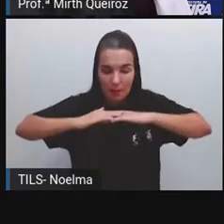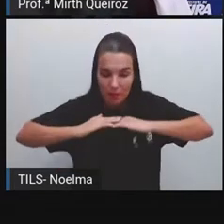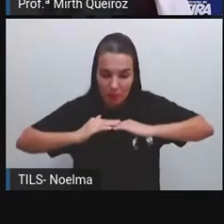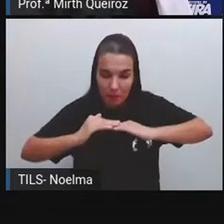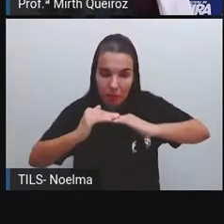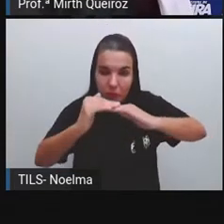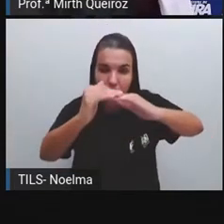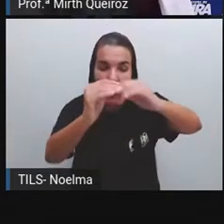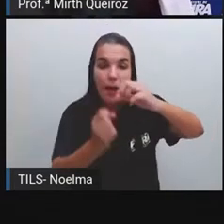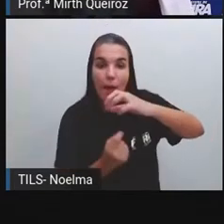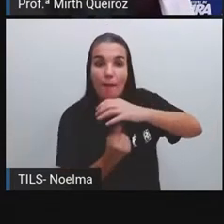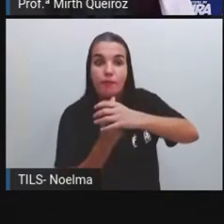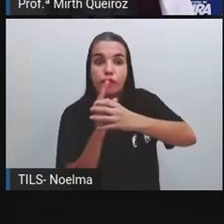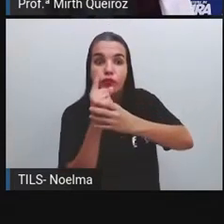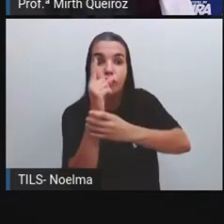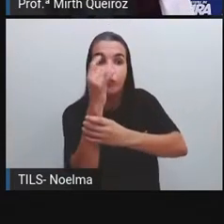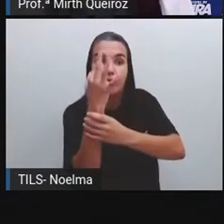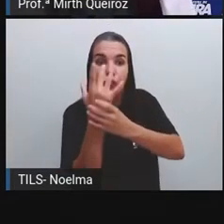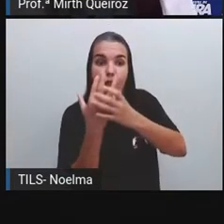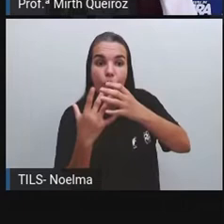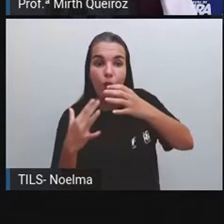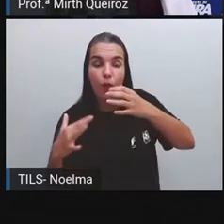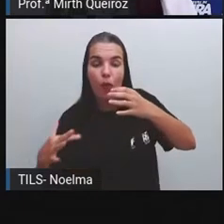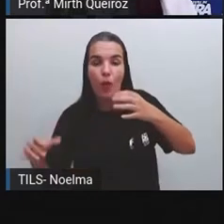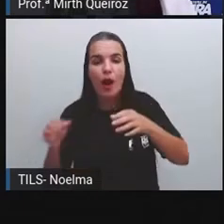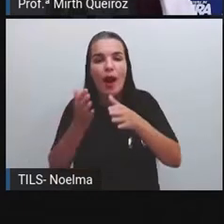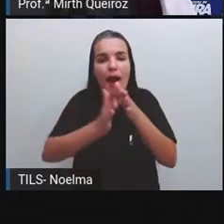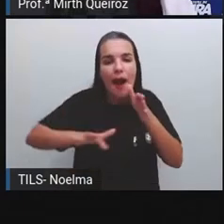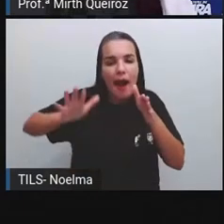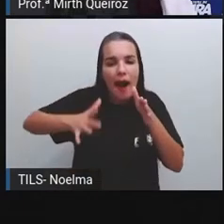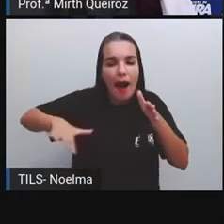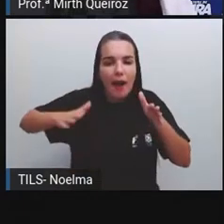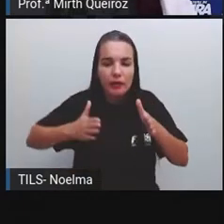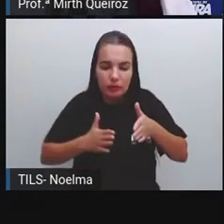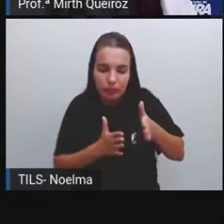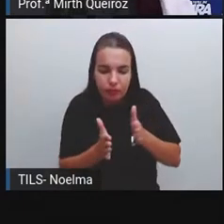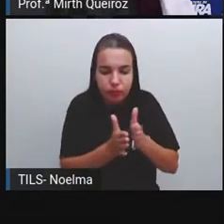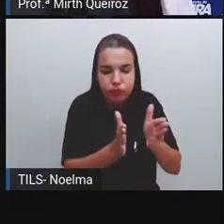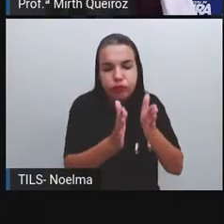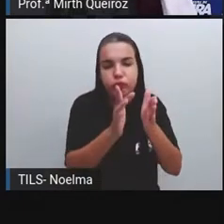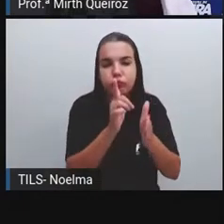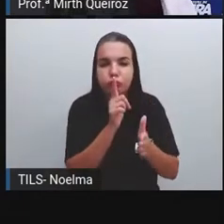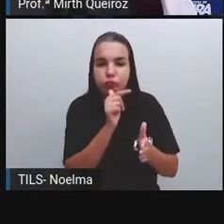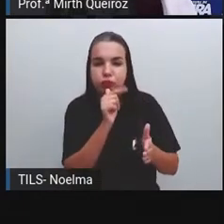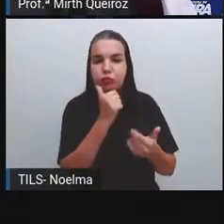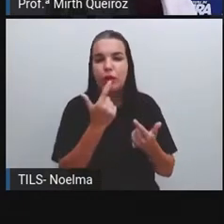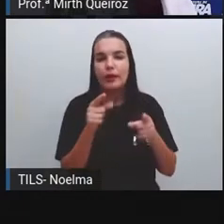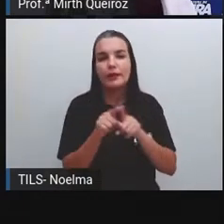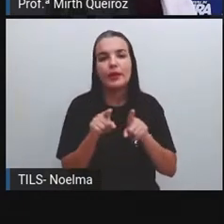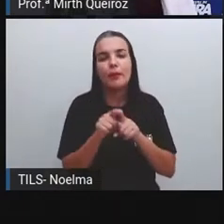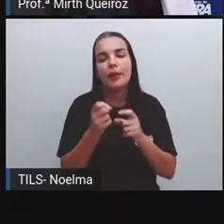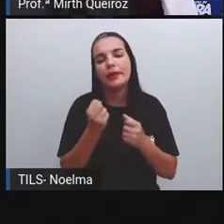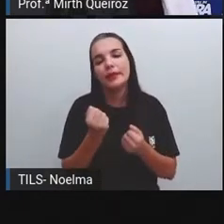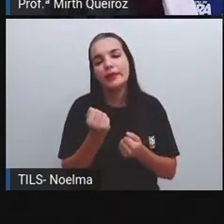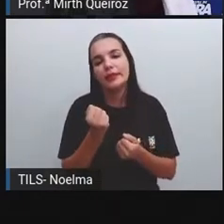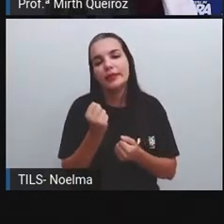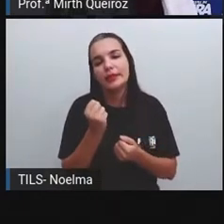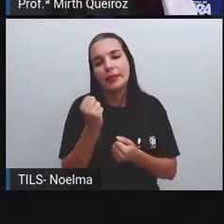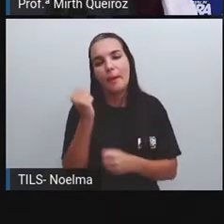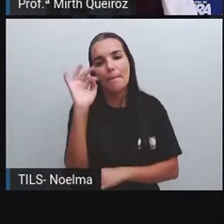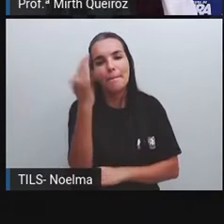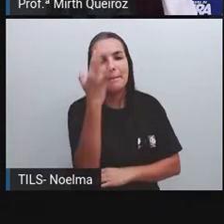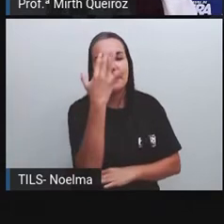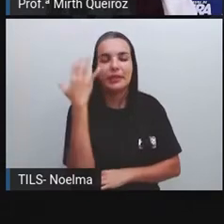os vulcões. A hidrografia, os rios, os lagos, oceanos e mares e a própria vegetação. São